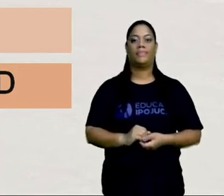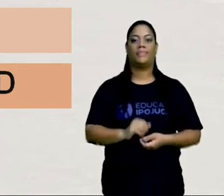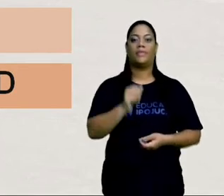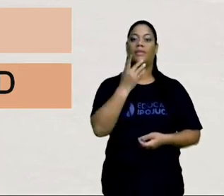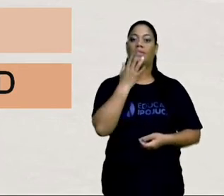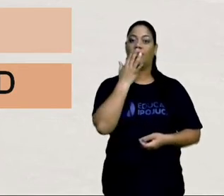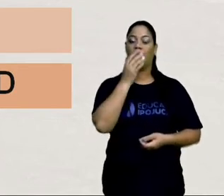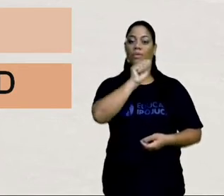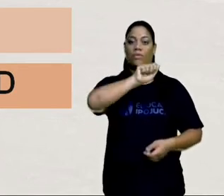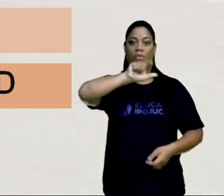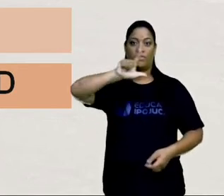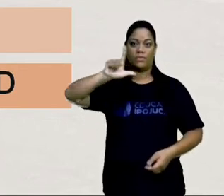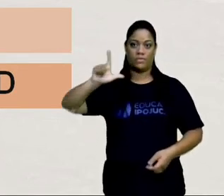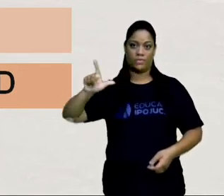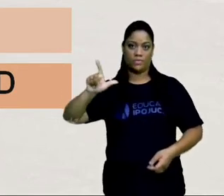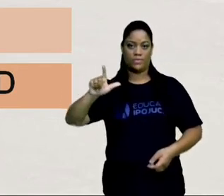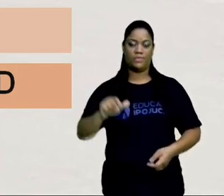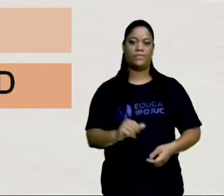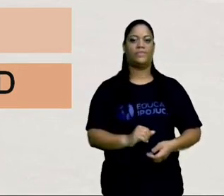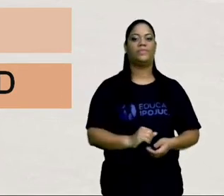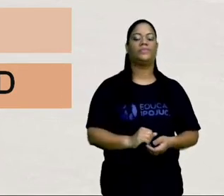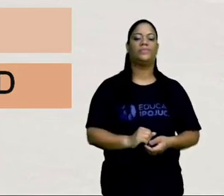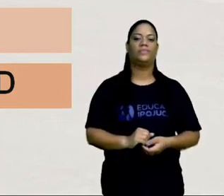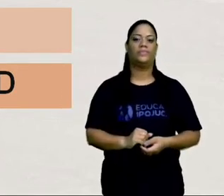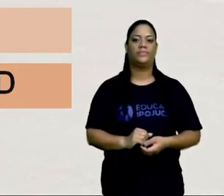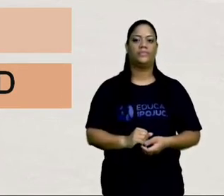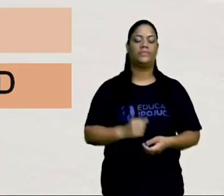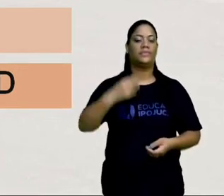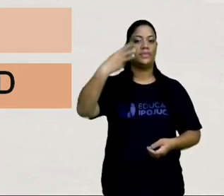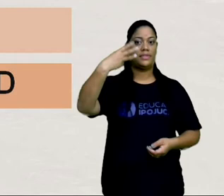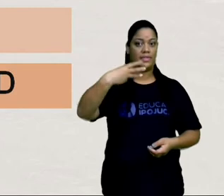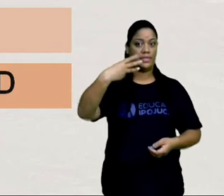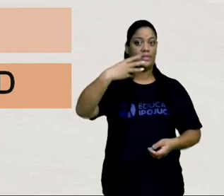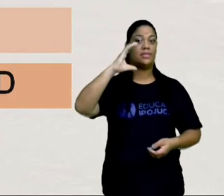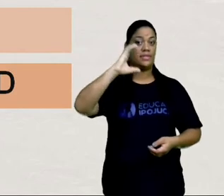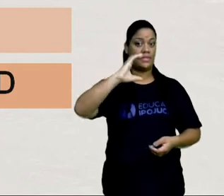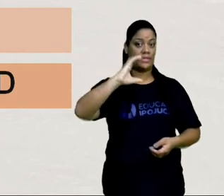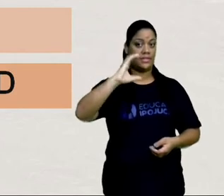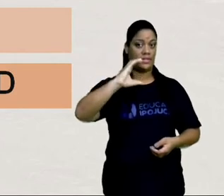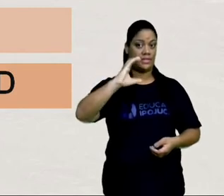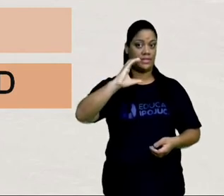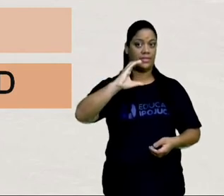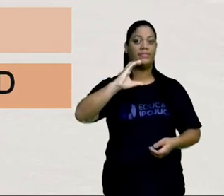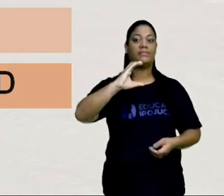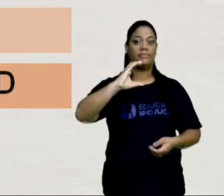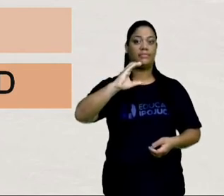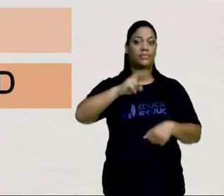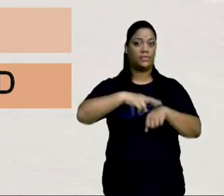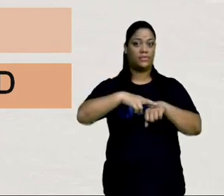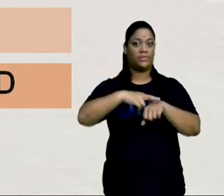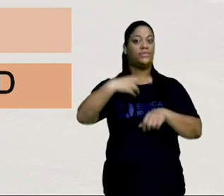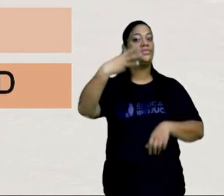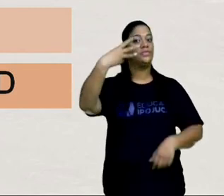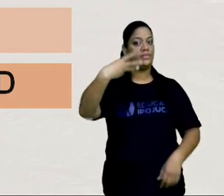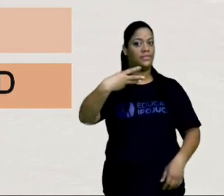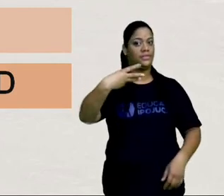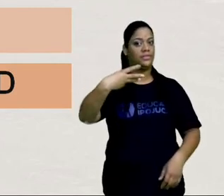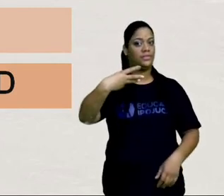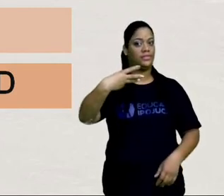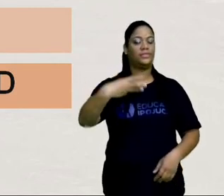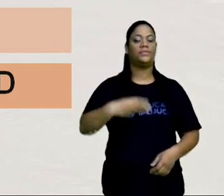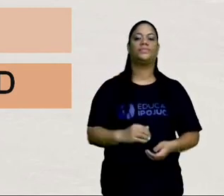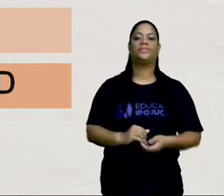azul e na letra B. Os da letra C, são os roxinhos que têm três unidades de área.